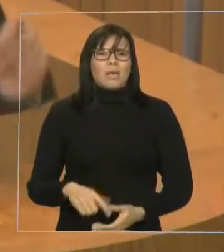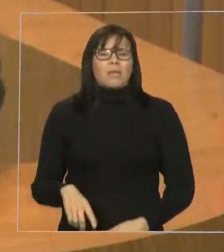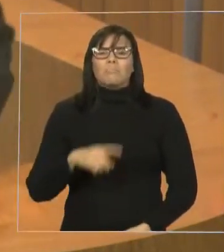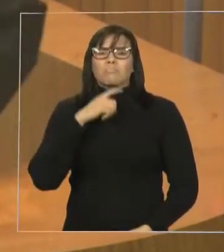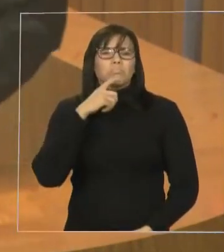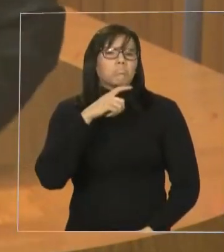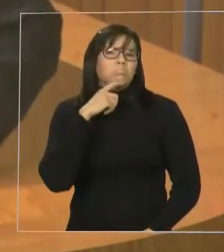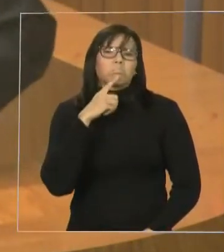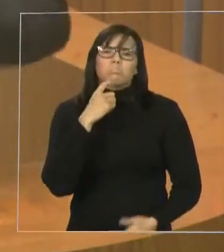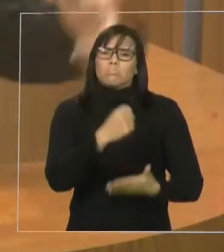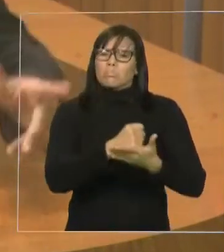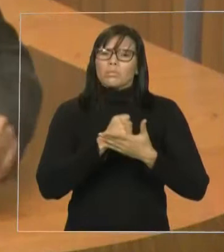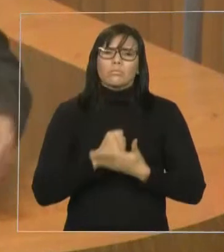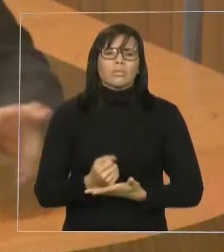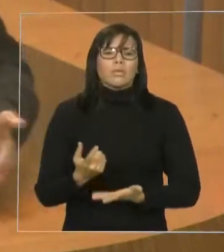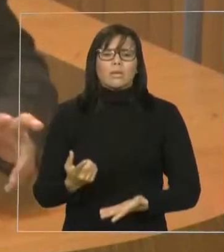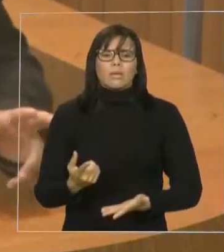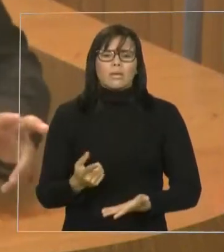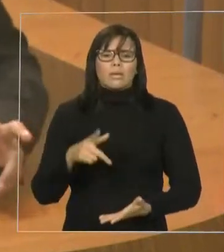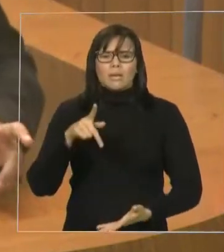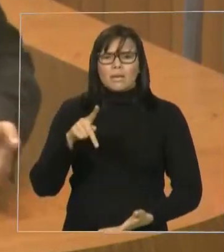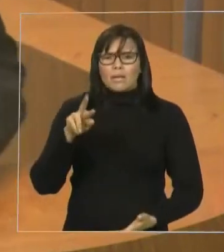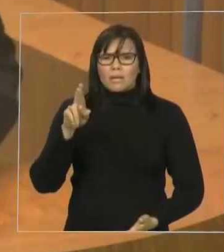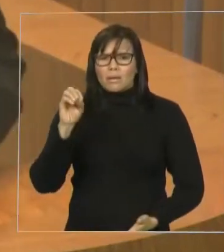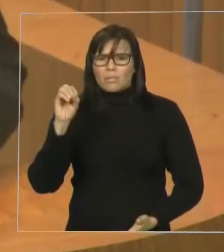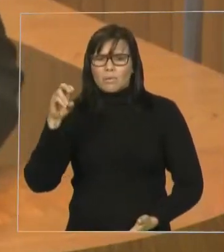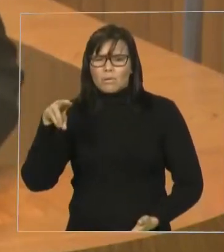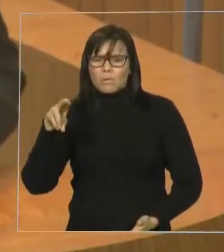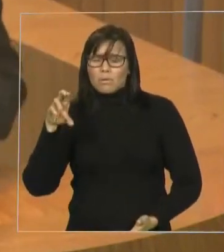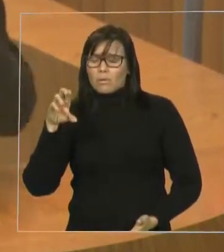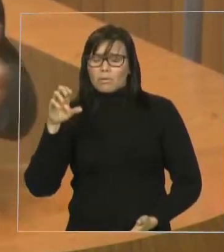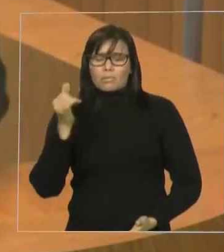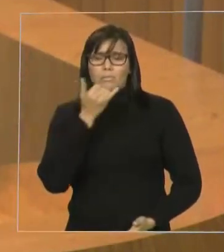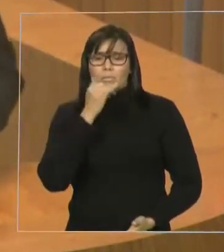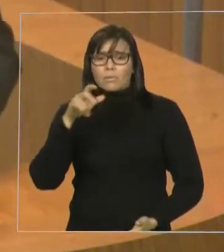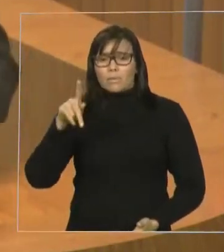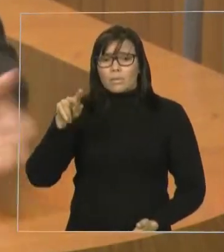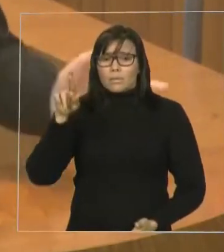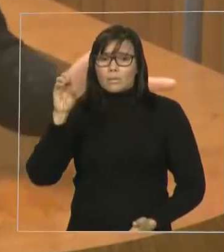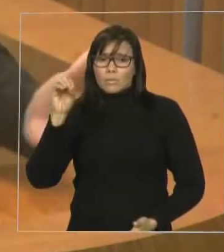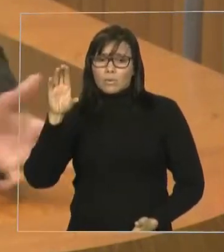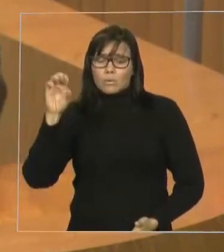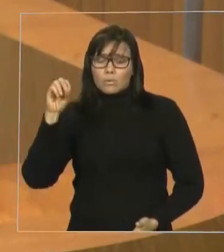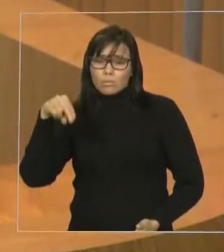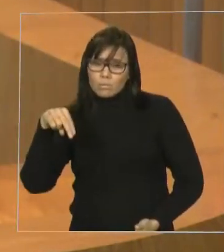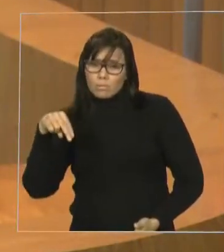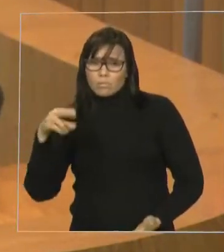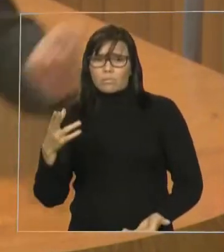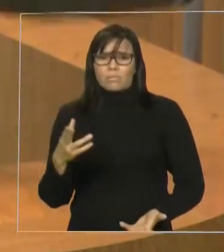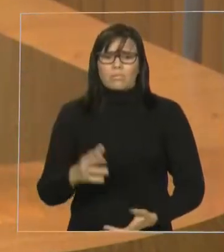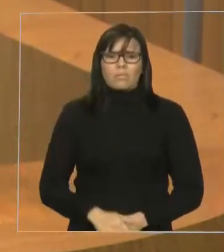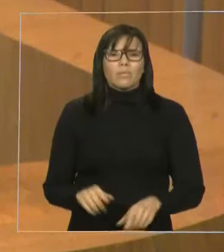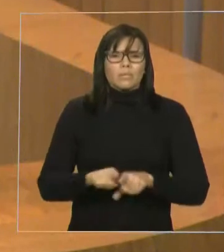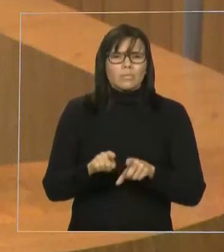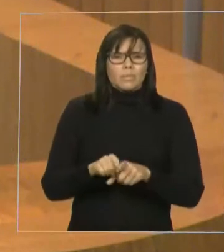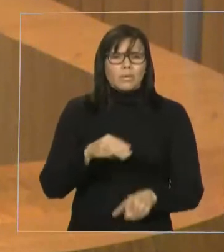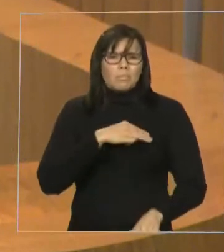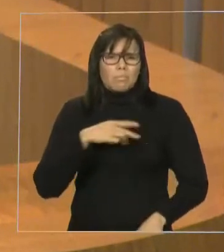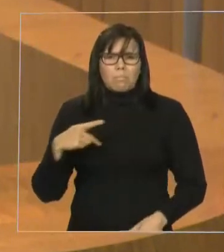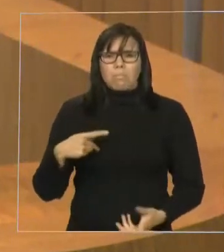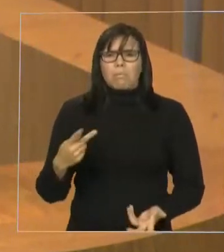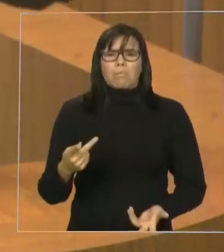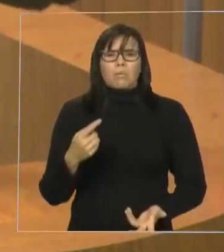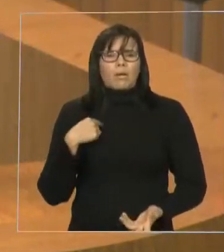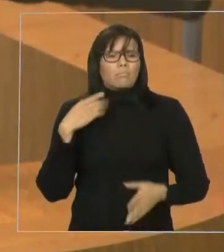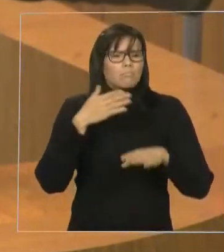Sem ter a quem recorrer ao PROCON, ao Ministério Público, aí Fred disse que não podia fazer nada, mas está lá o descaso da